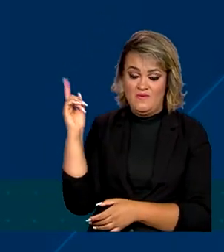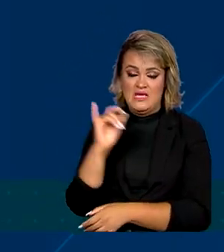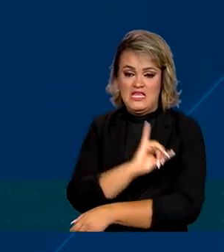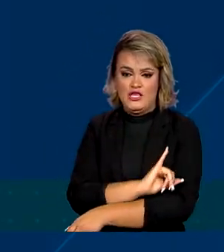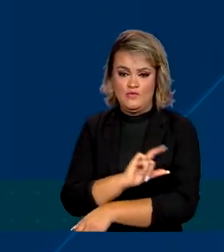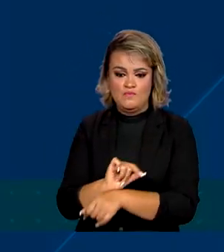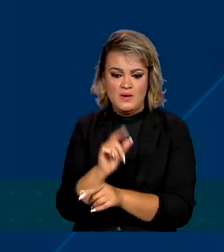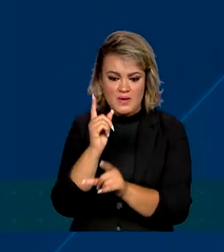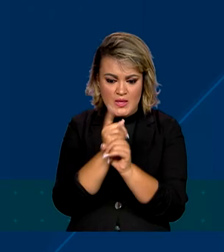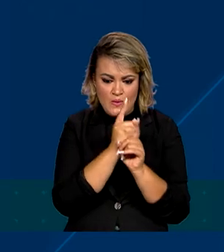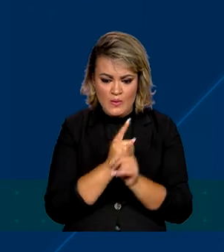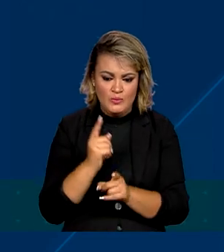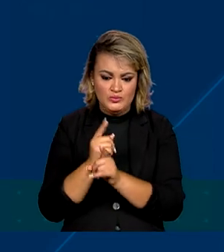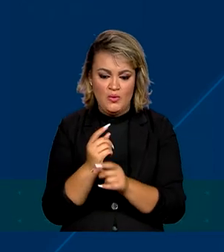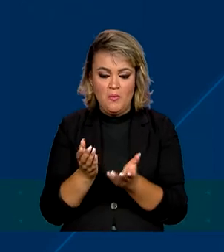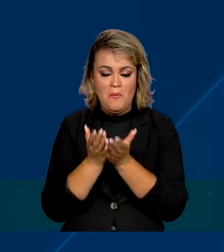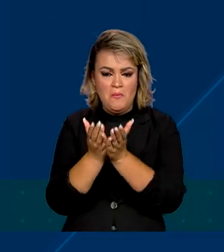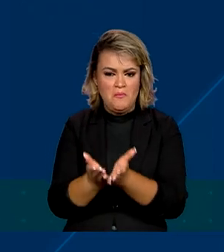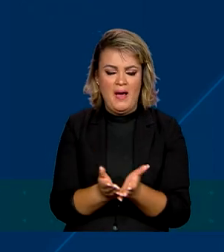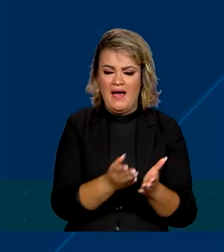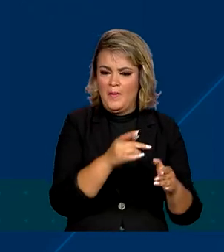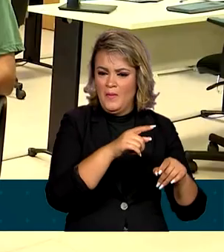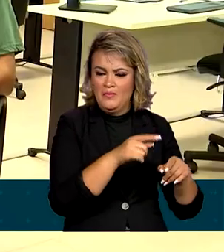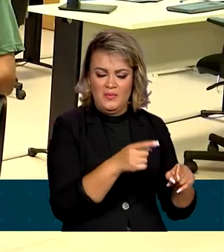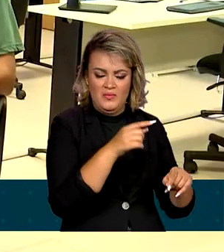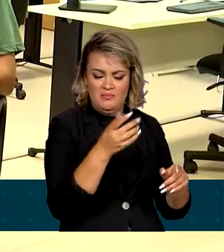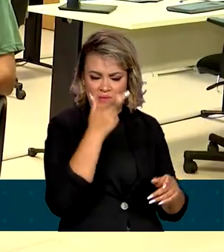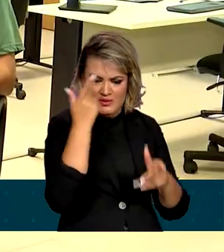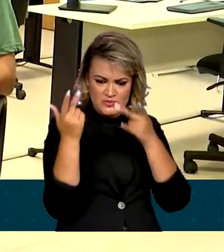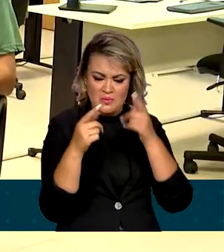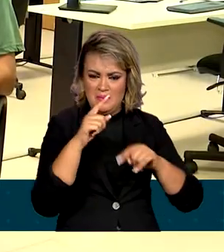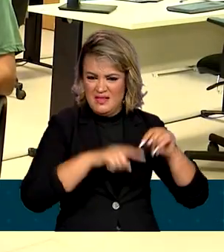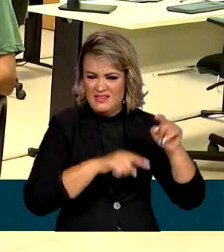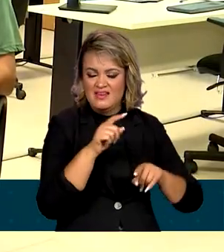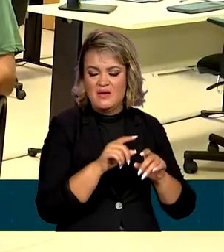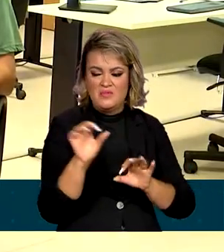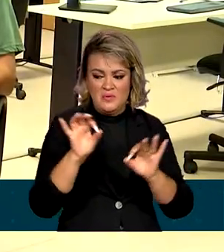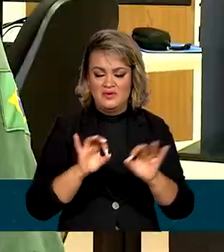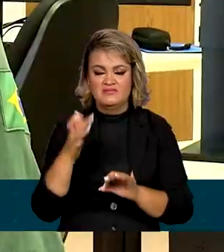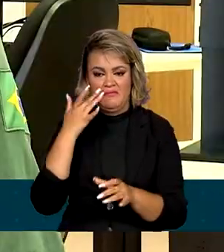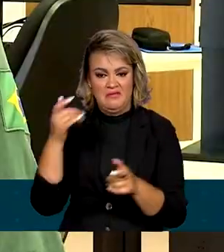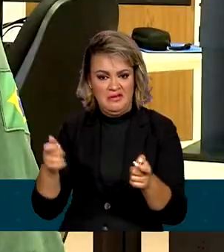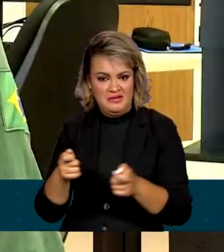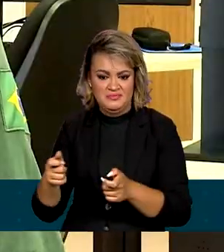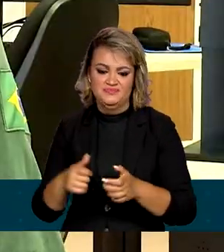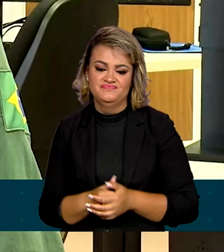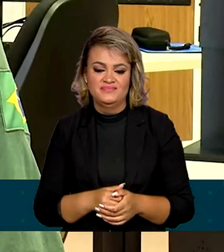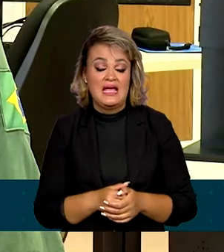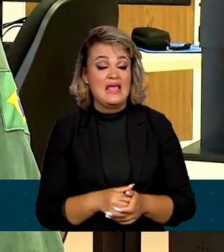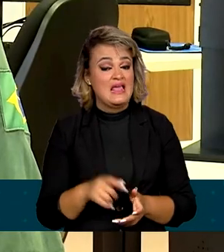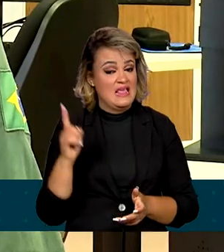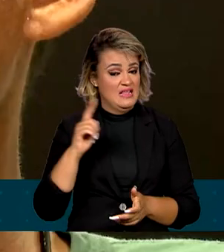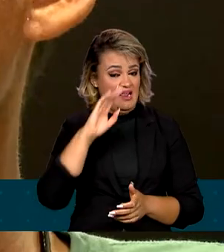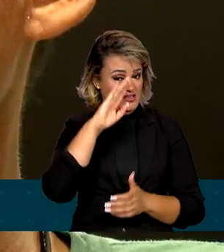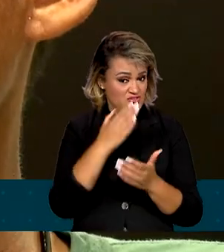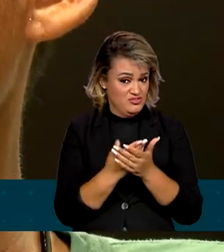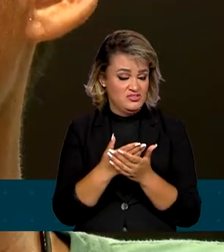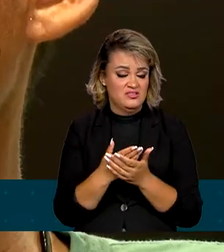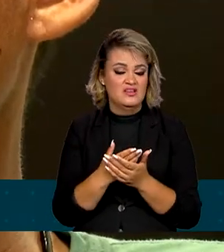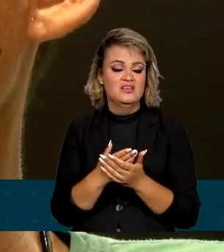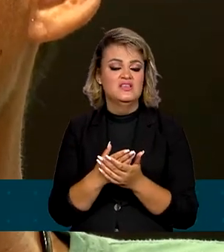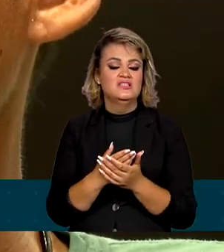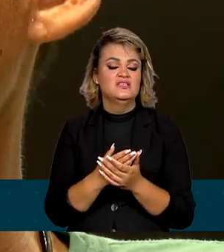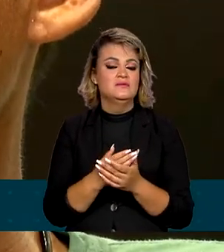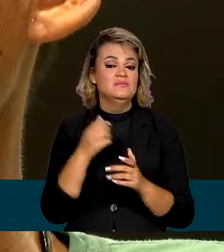imagens da interceptação de um barco com suprimentos. Para o coordenador da operação, só uma ação integrada e duradoura vai